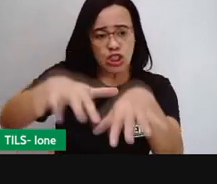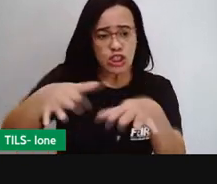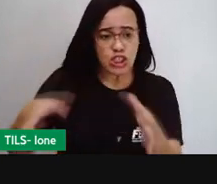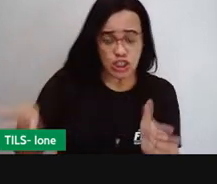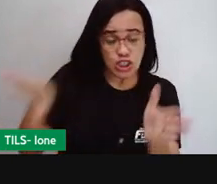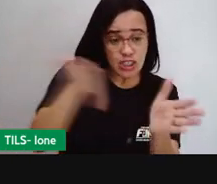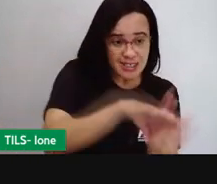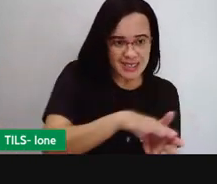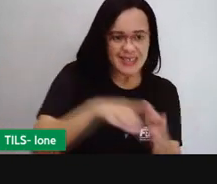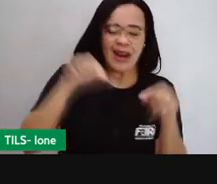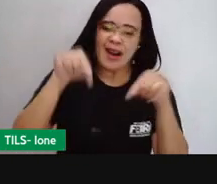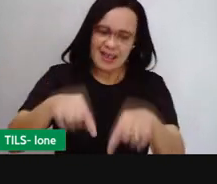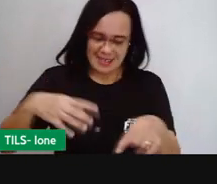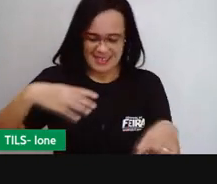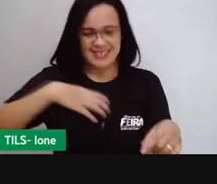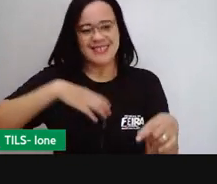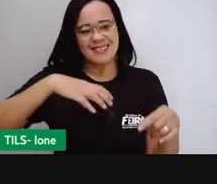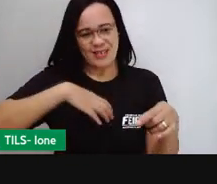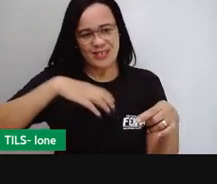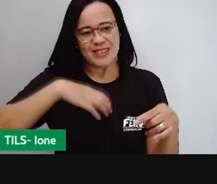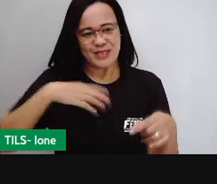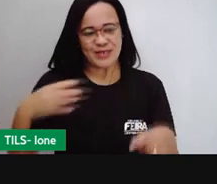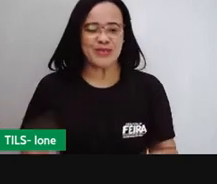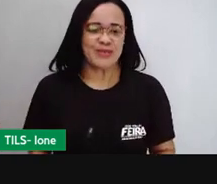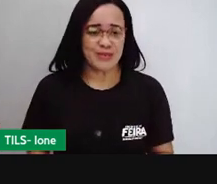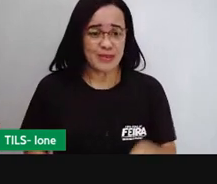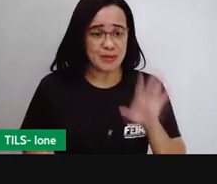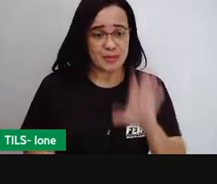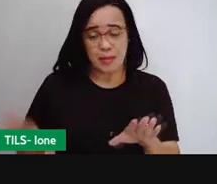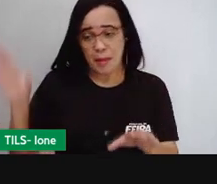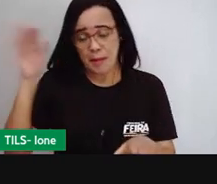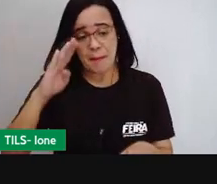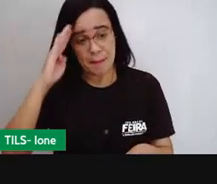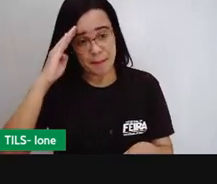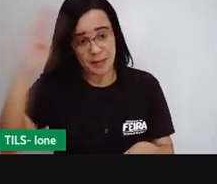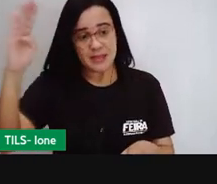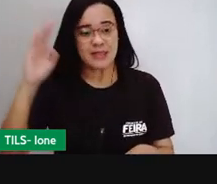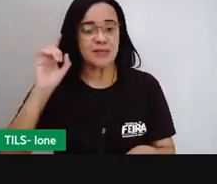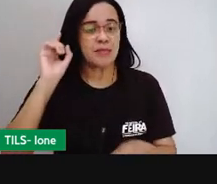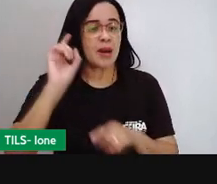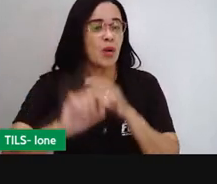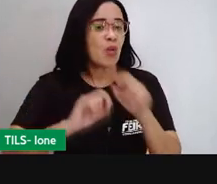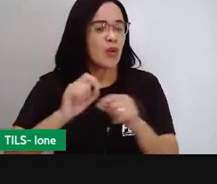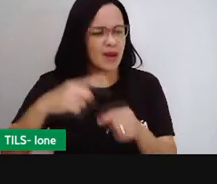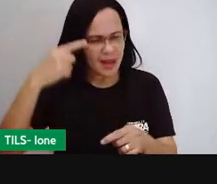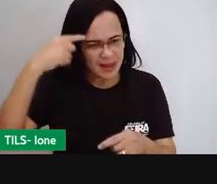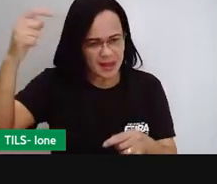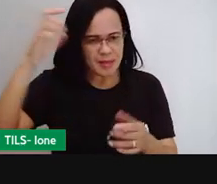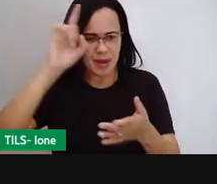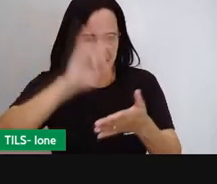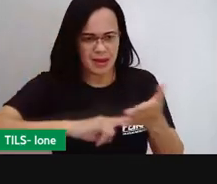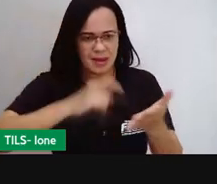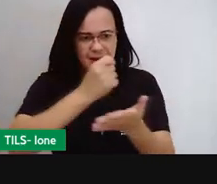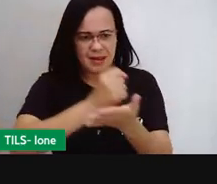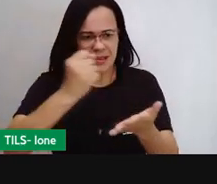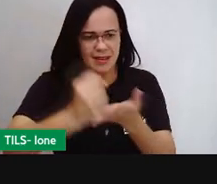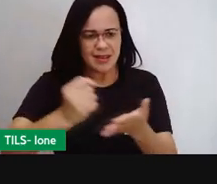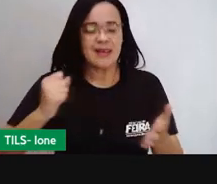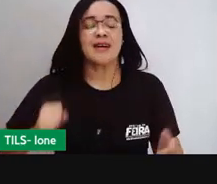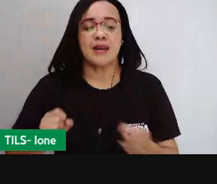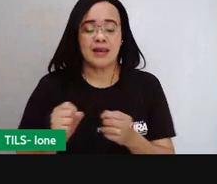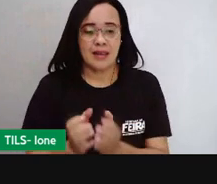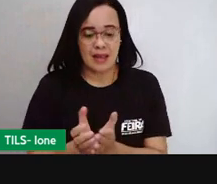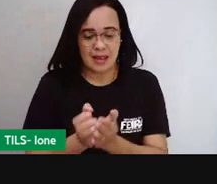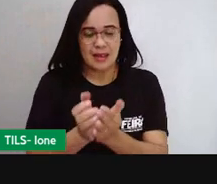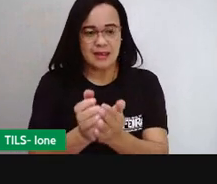o lugar. A partir, principalmente, da abertura dos portos. Mas a família real ainda fez outras ações, né?